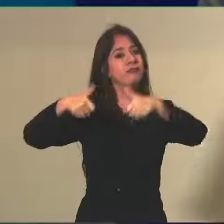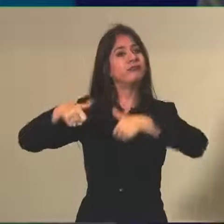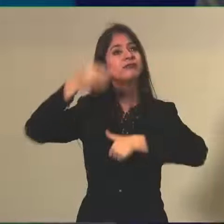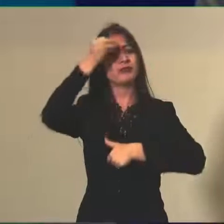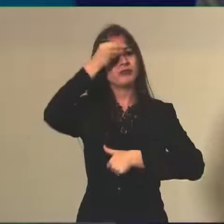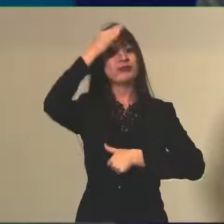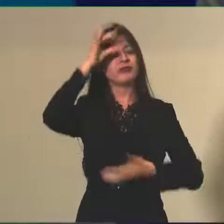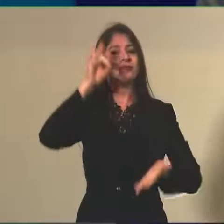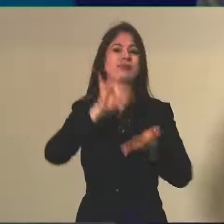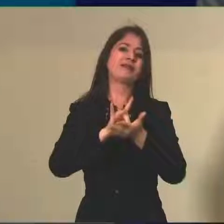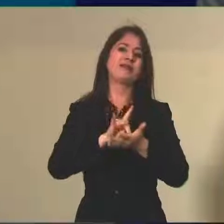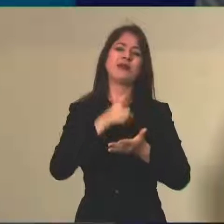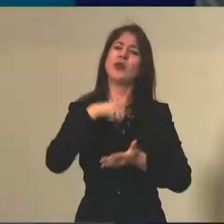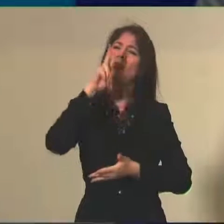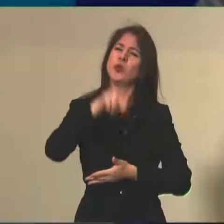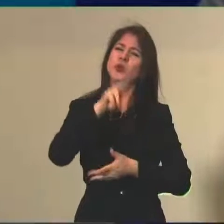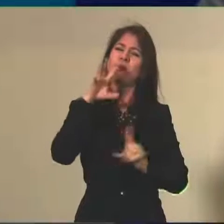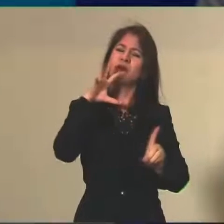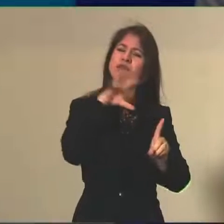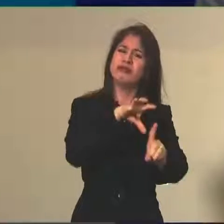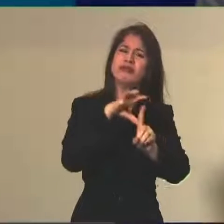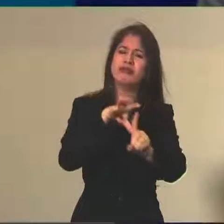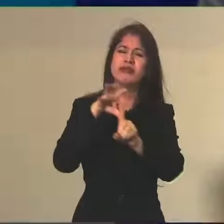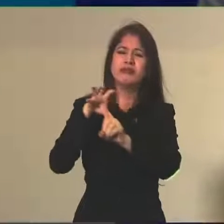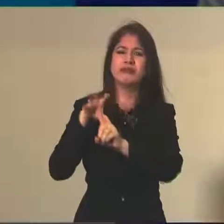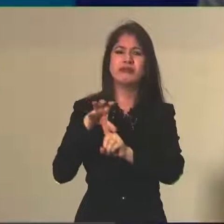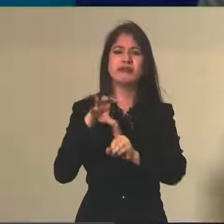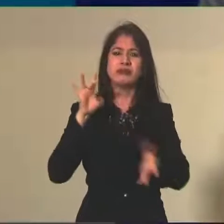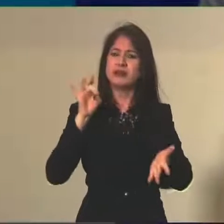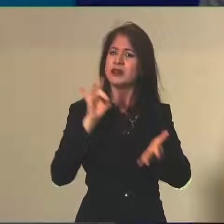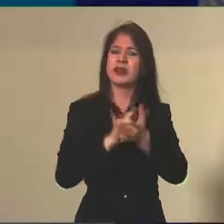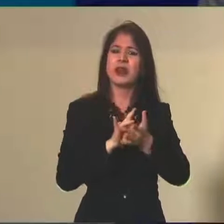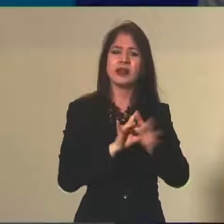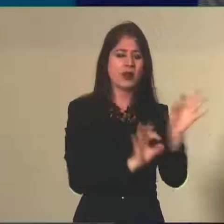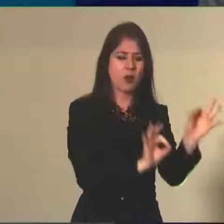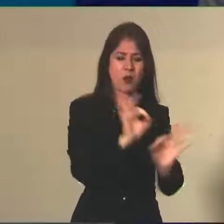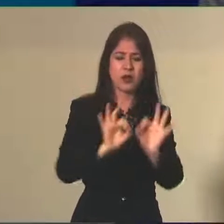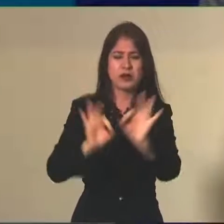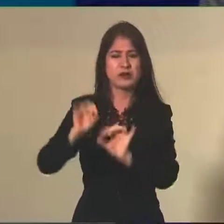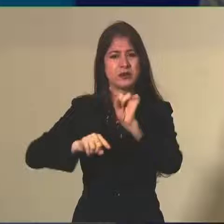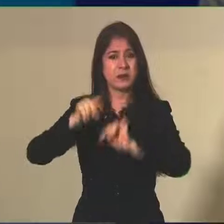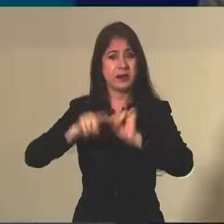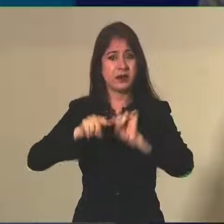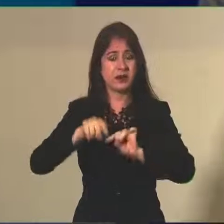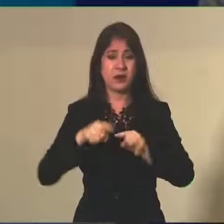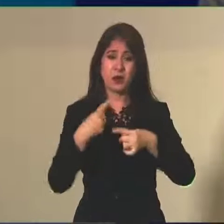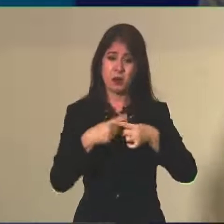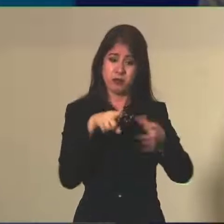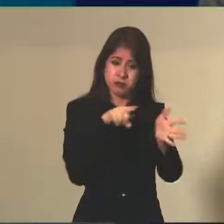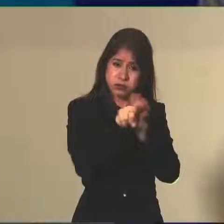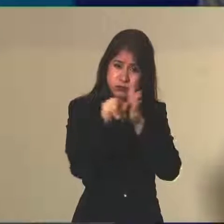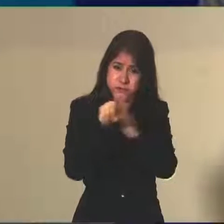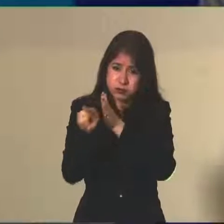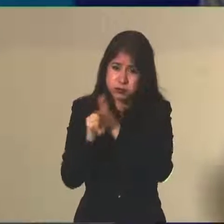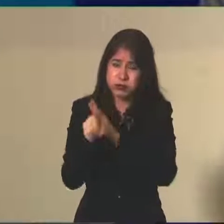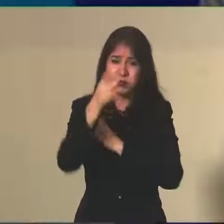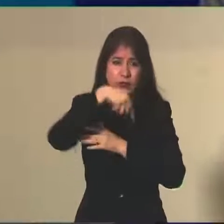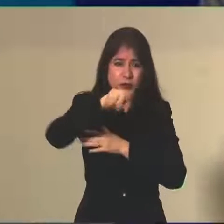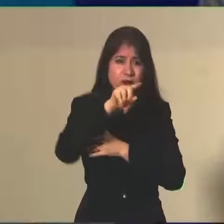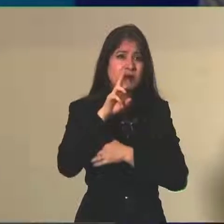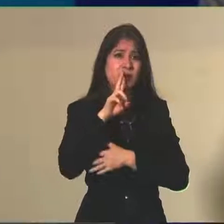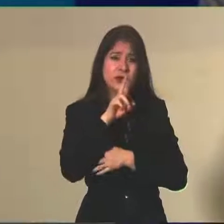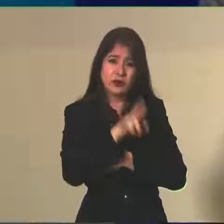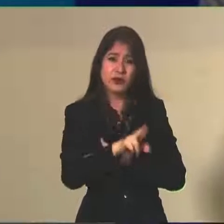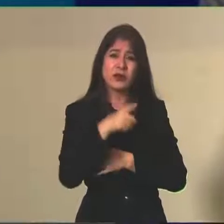Nunca foi feita nenhuma intervenção, nenhuma interferência na produção de... Até porque essas questões, como eu mostrei aqui, é um